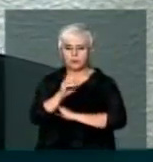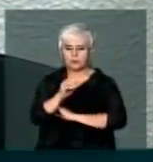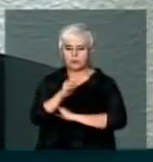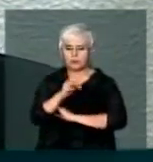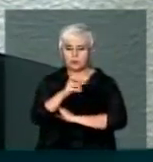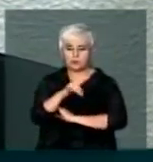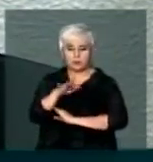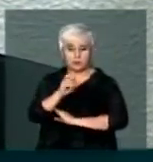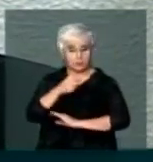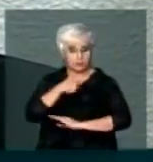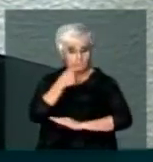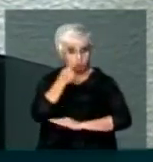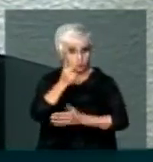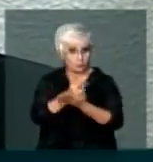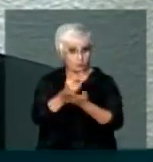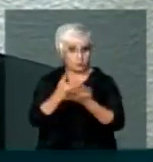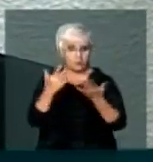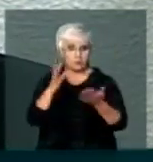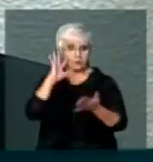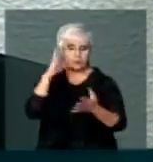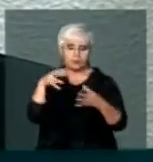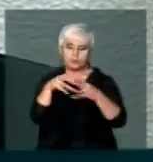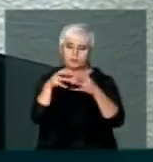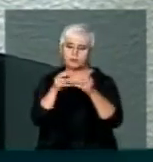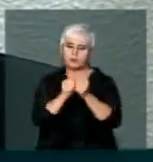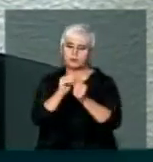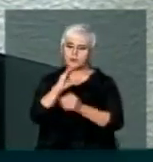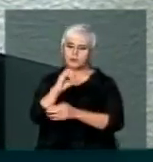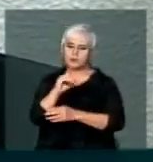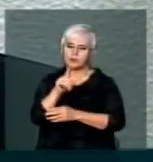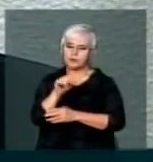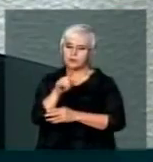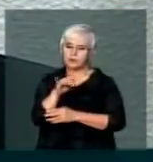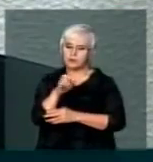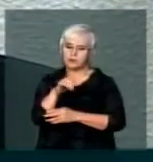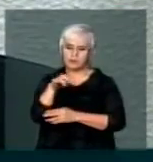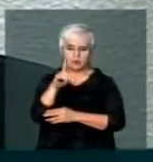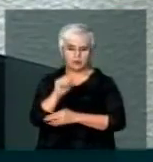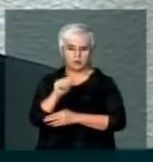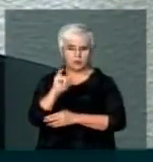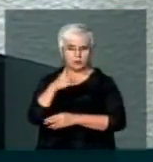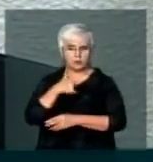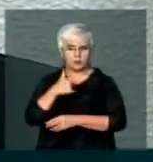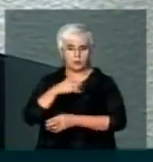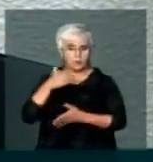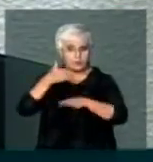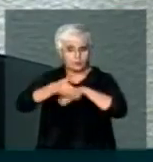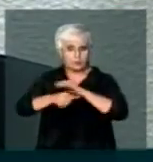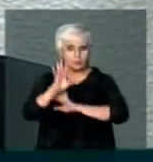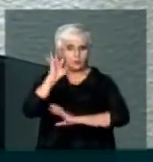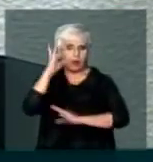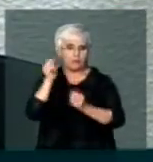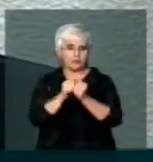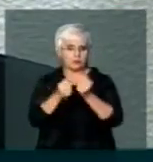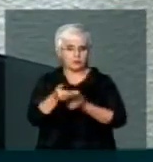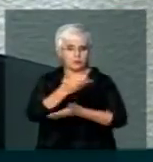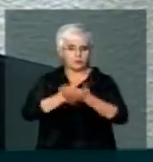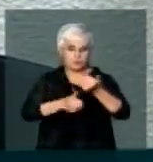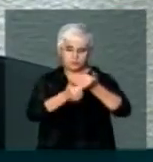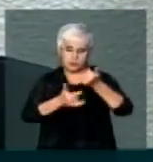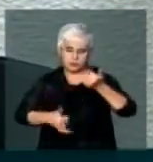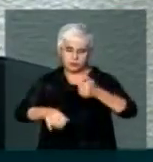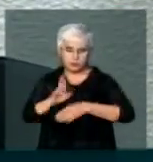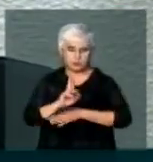aliás é o que eu estou confirmando Que as decisões da Petrobras são colegiadas Se eu participava das decisões Das decisões da